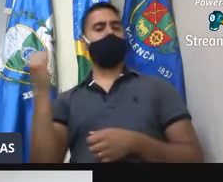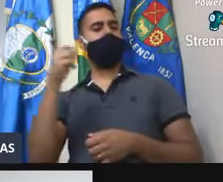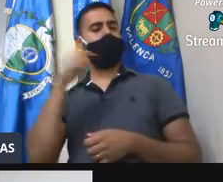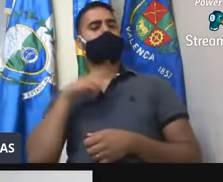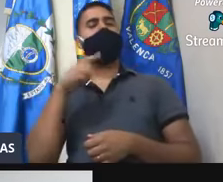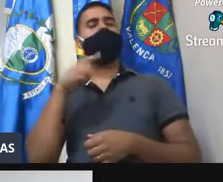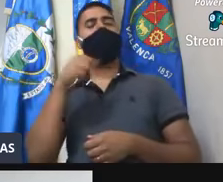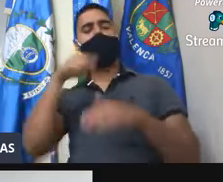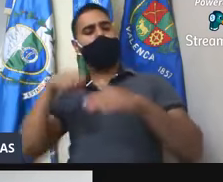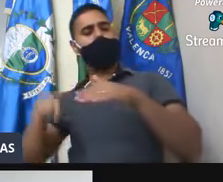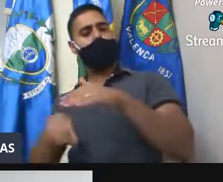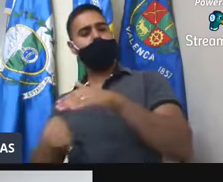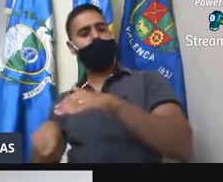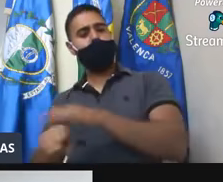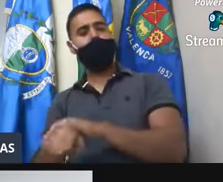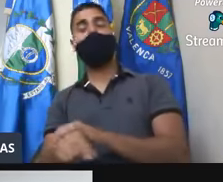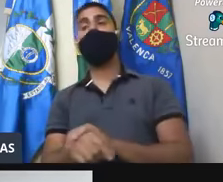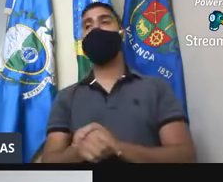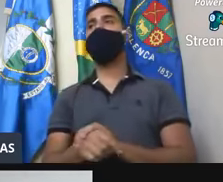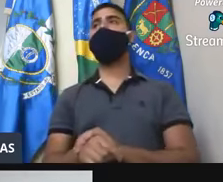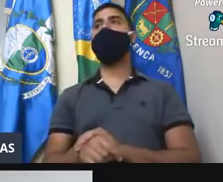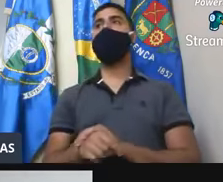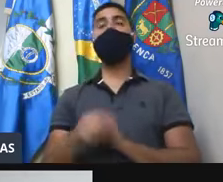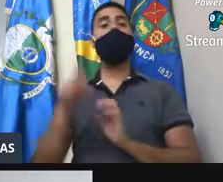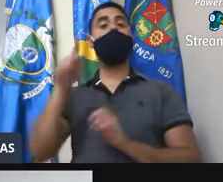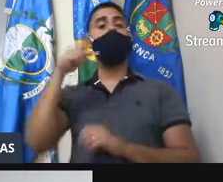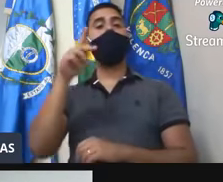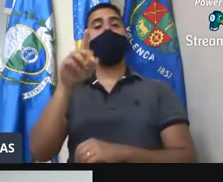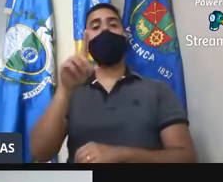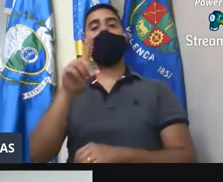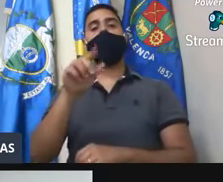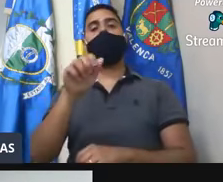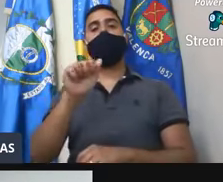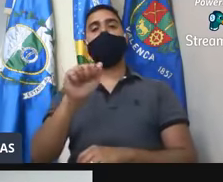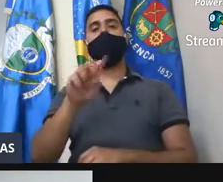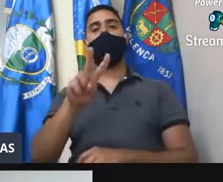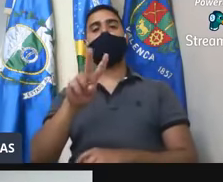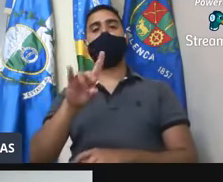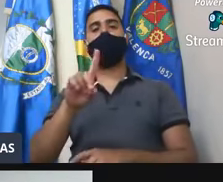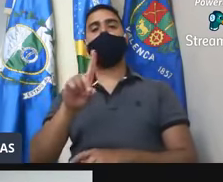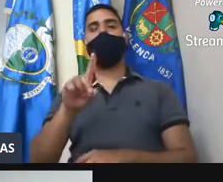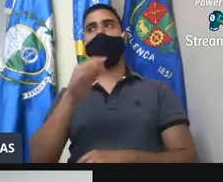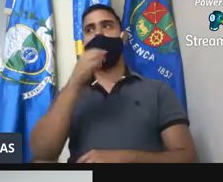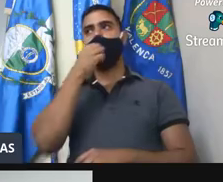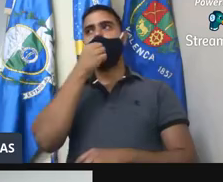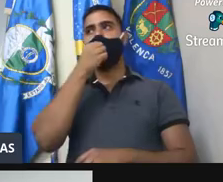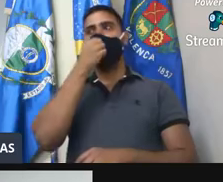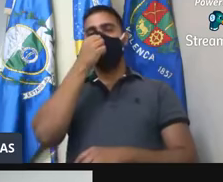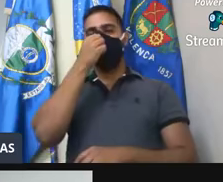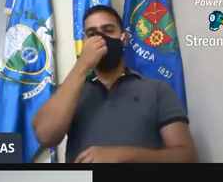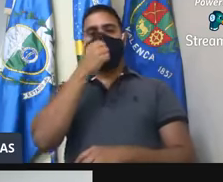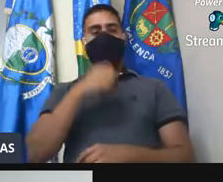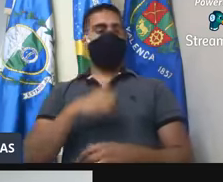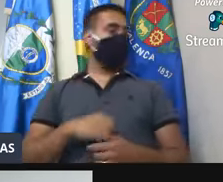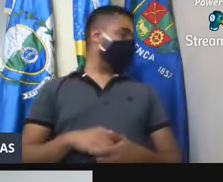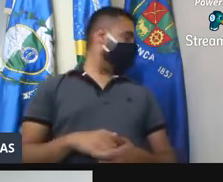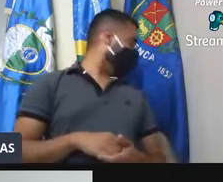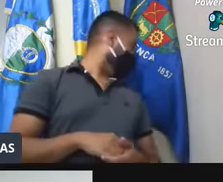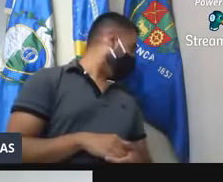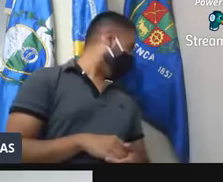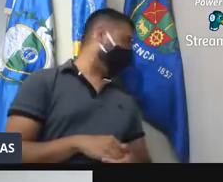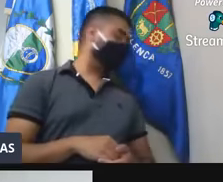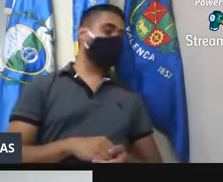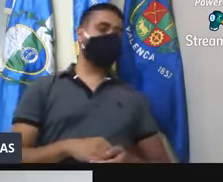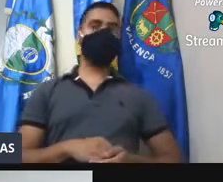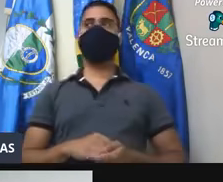nesta comunidade. Salada Sessões, 6 de agosto, vereador David Barbosa, Nogueira, do Partido Patriota. Presidente, tenho